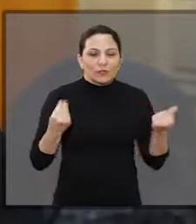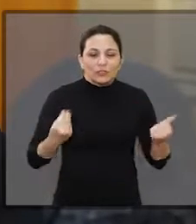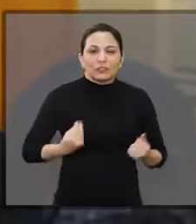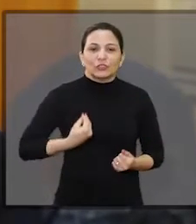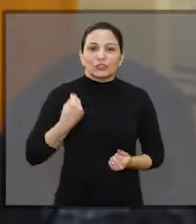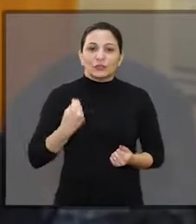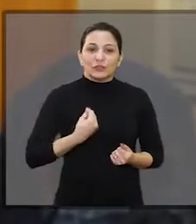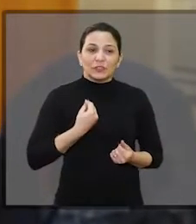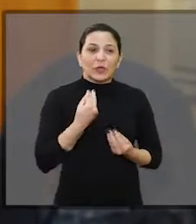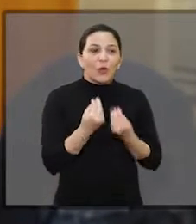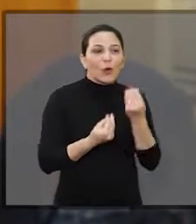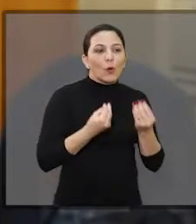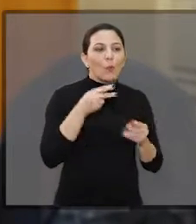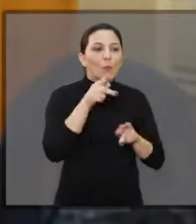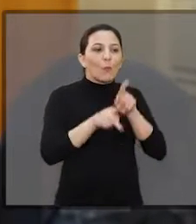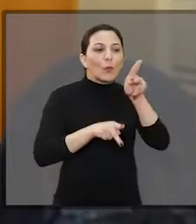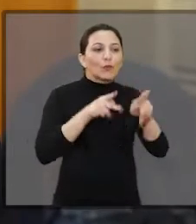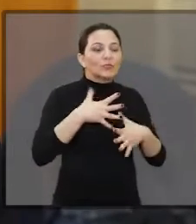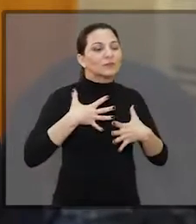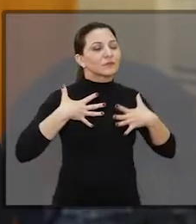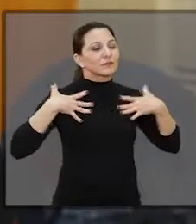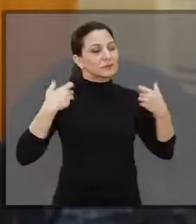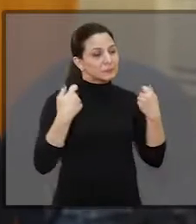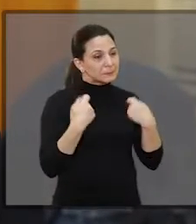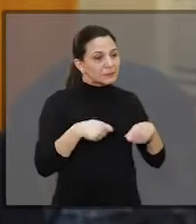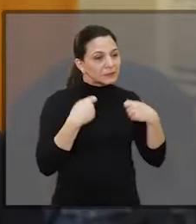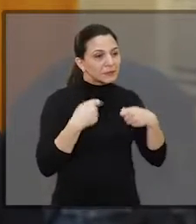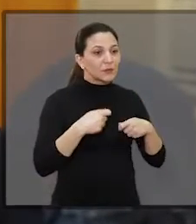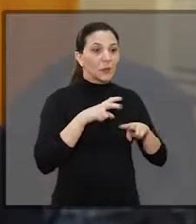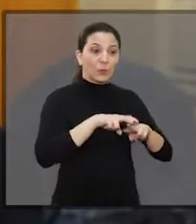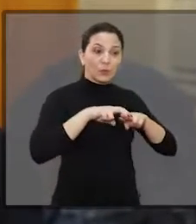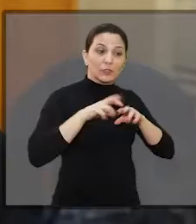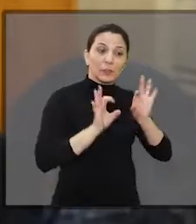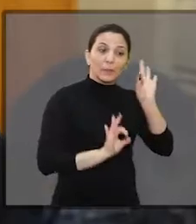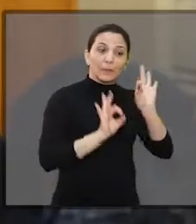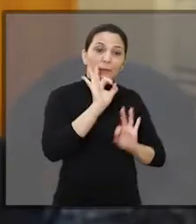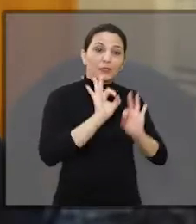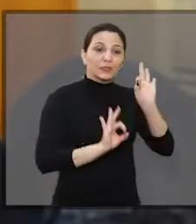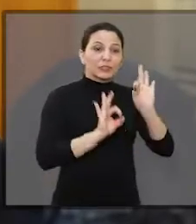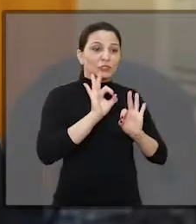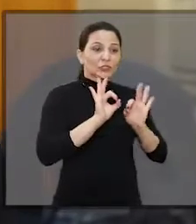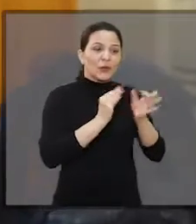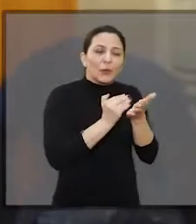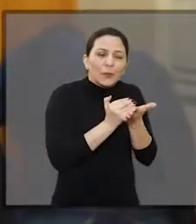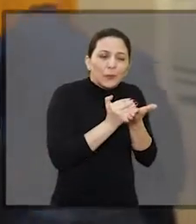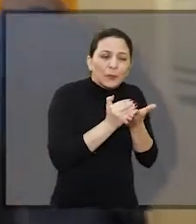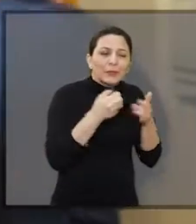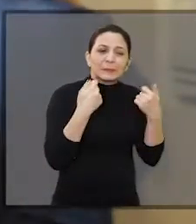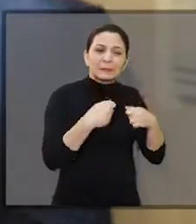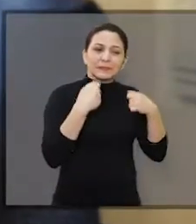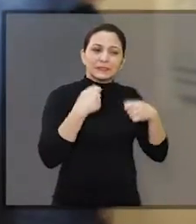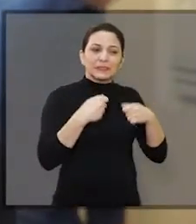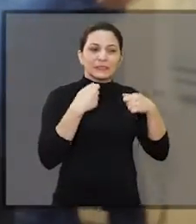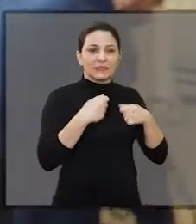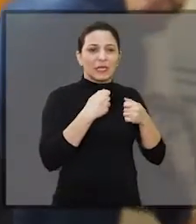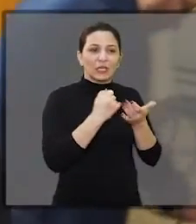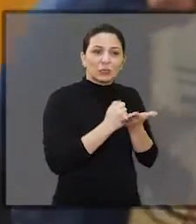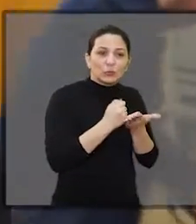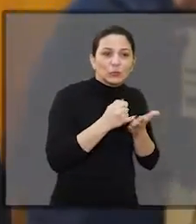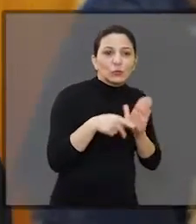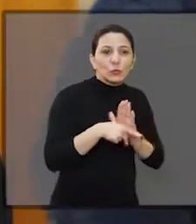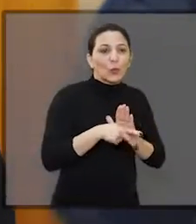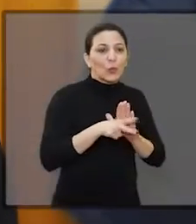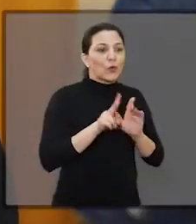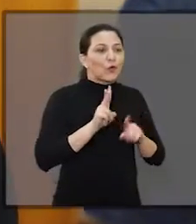maneira mais fácil de você ter uma cidade com a população satisfeita. Portanto, planejar está no início de tudo, de como vai ser a nossa